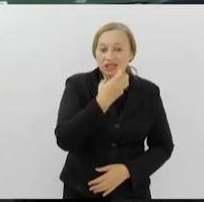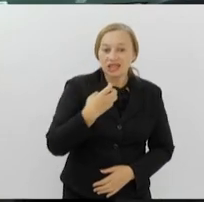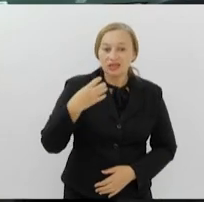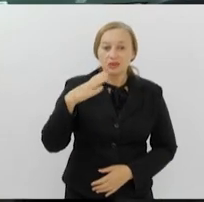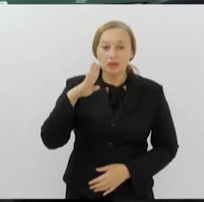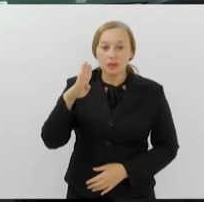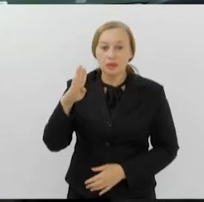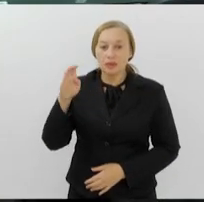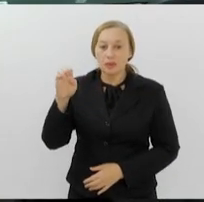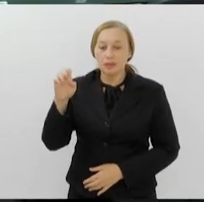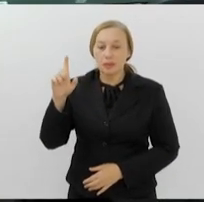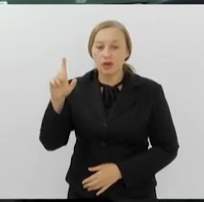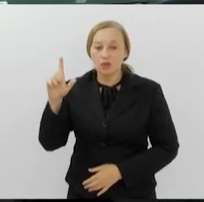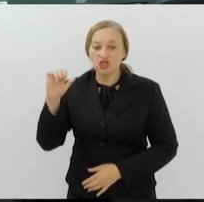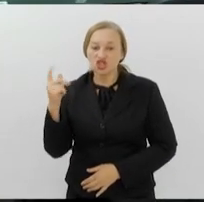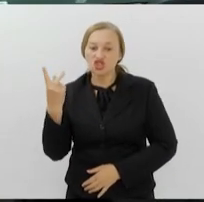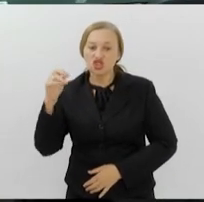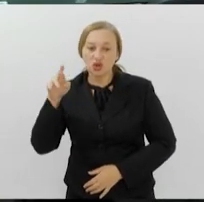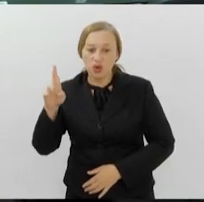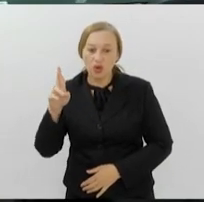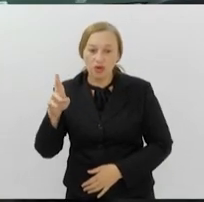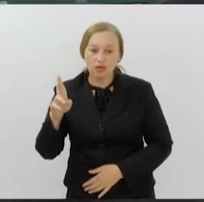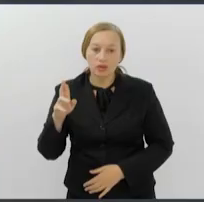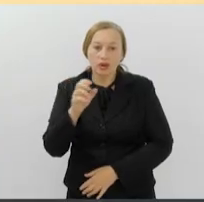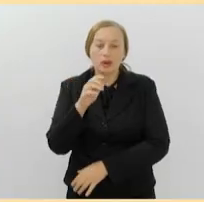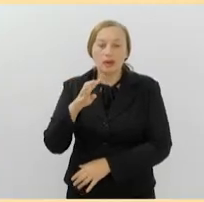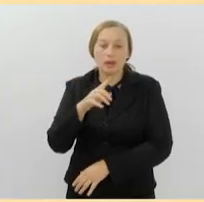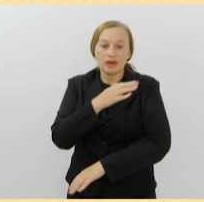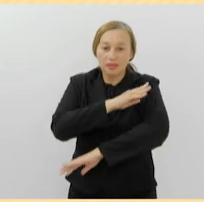Tudo isso você assiste agora na nossa Agenda Cultural.